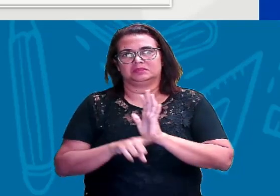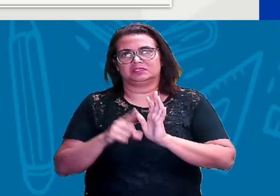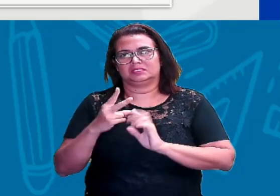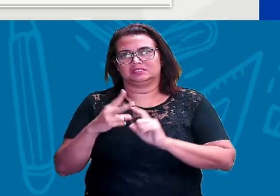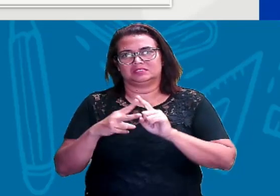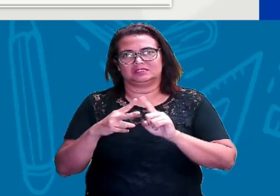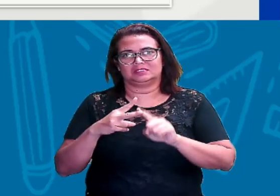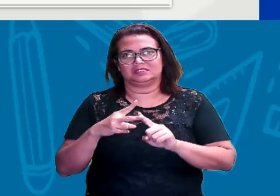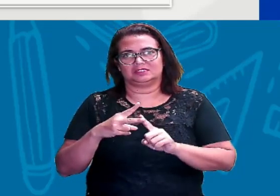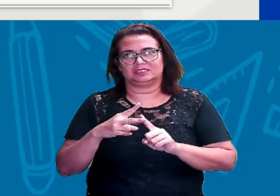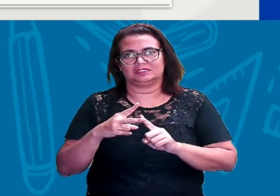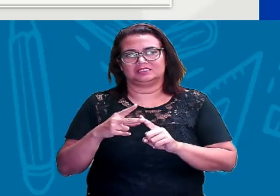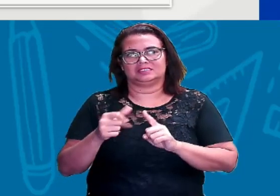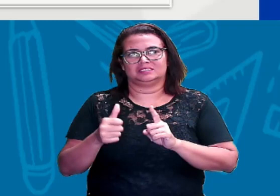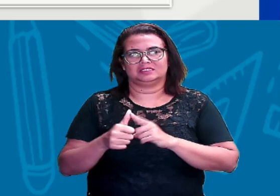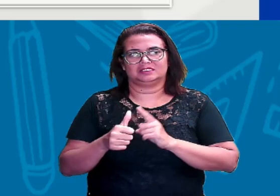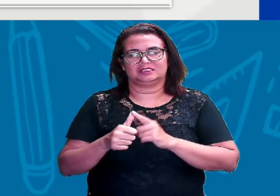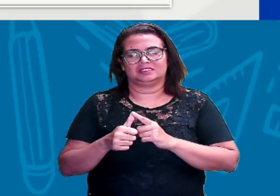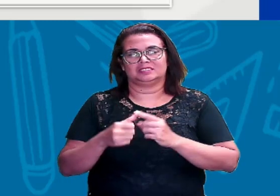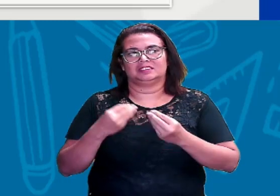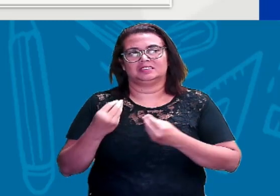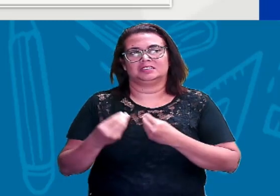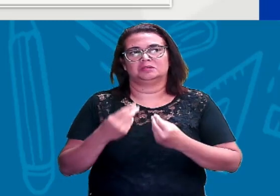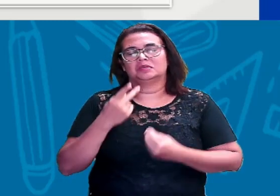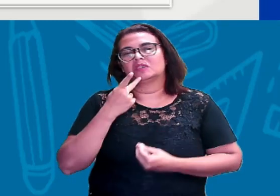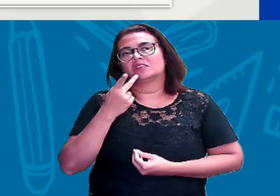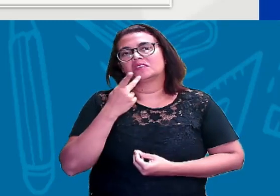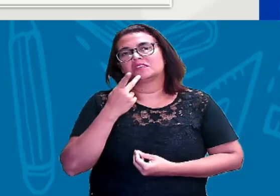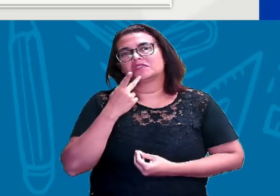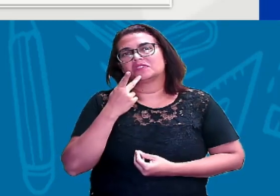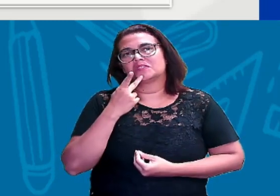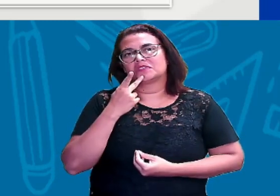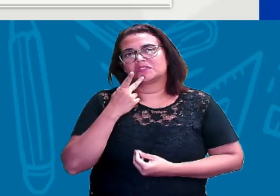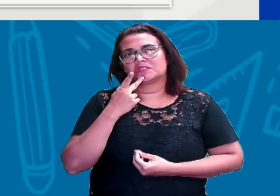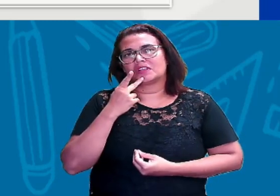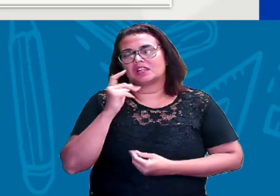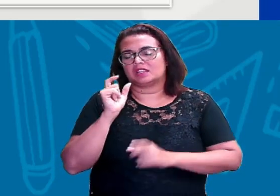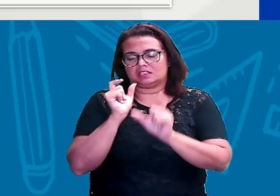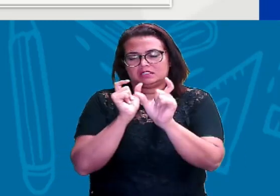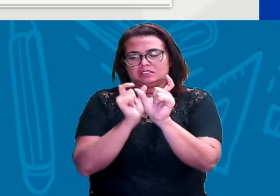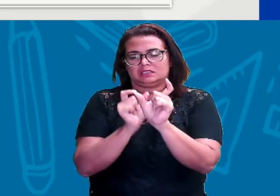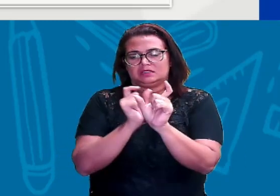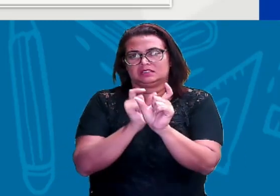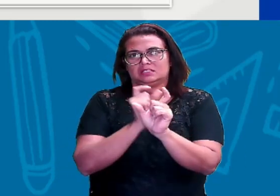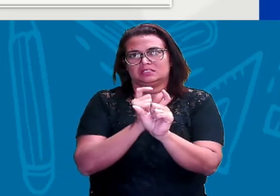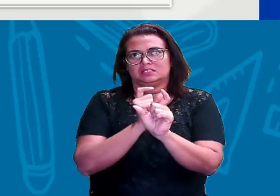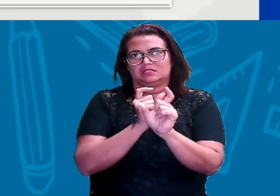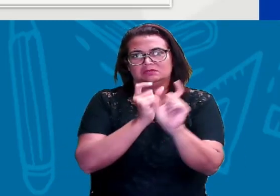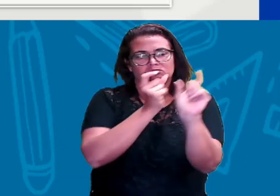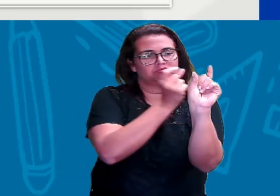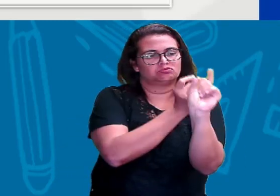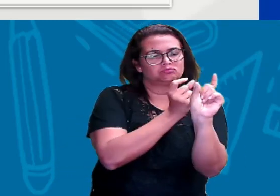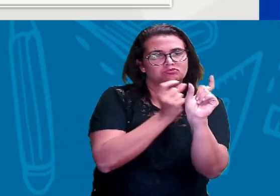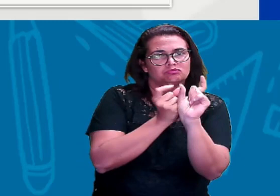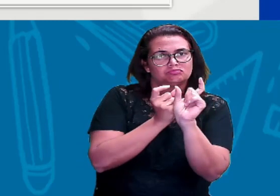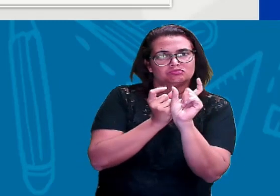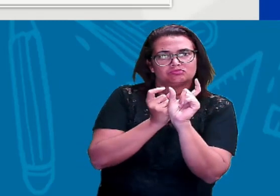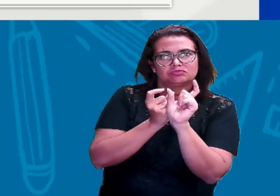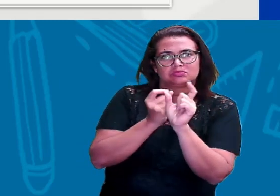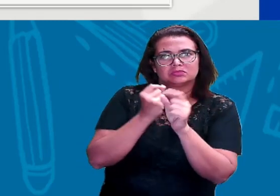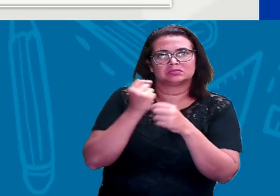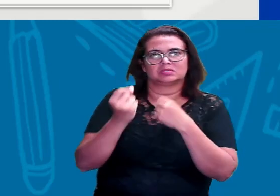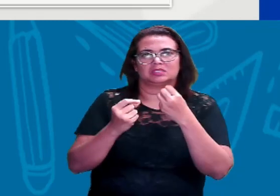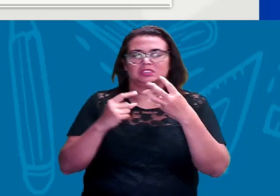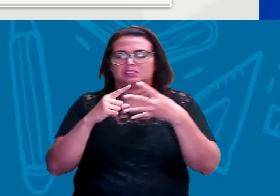A primeira, eu quero saber a soletração correta da palavra Umbrella. E aí, a gente tem quatro